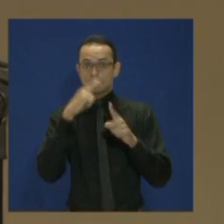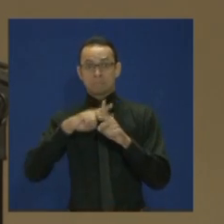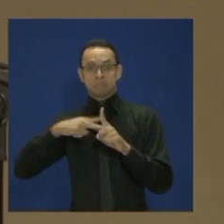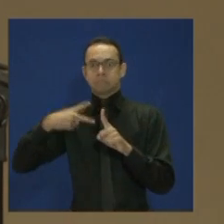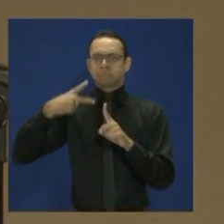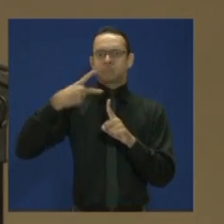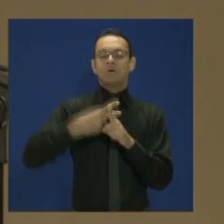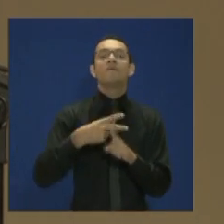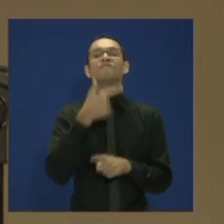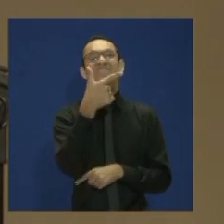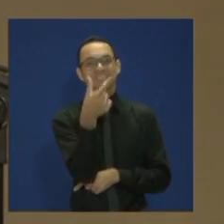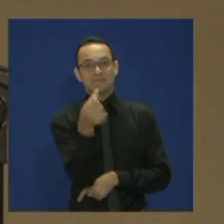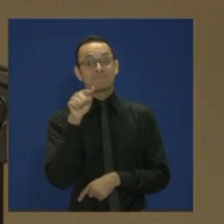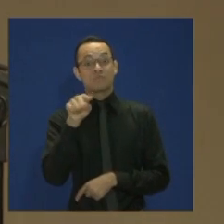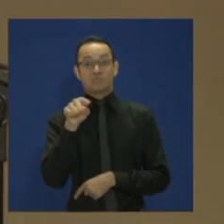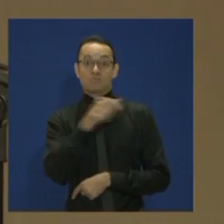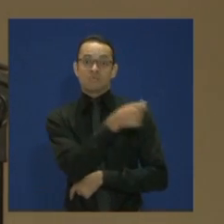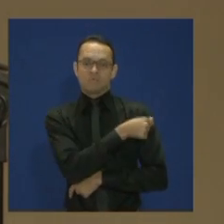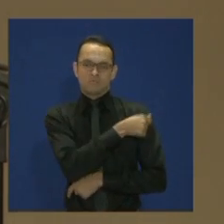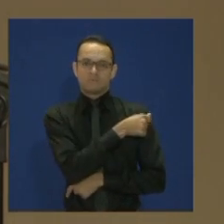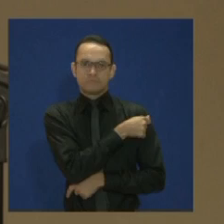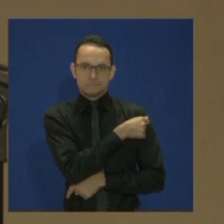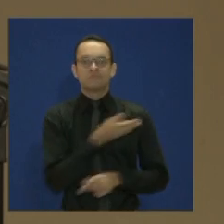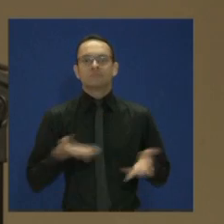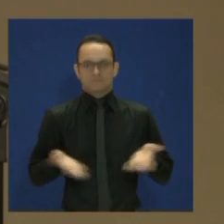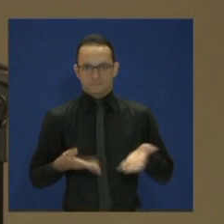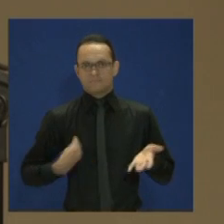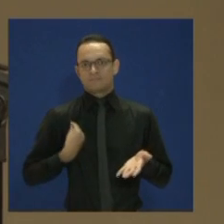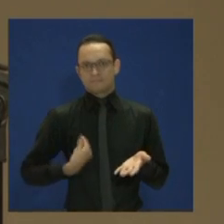aos 26 mil alunos que temos hoje.